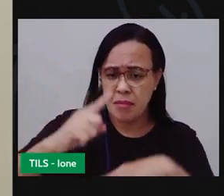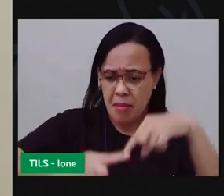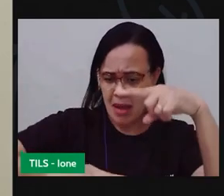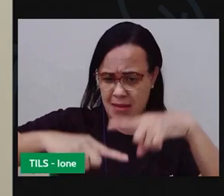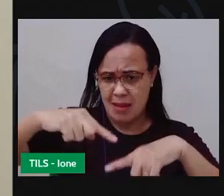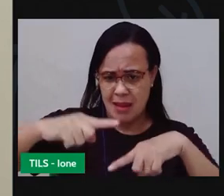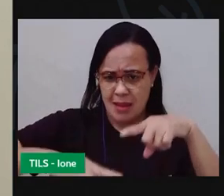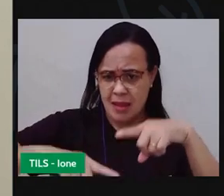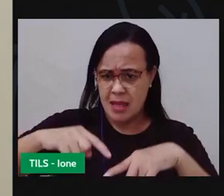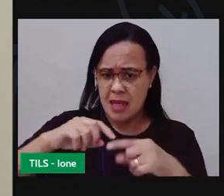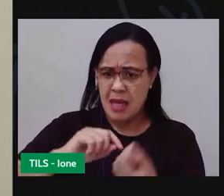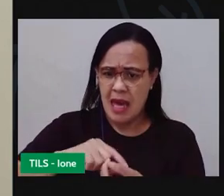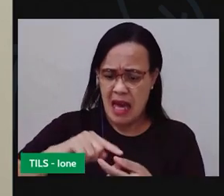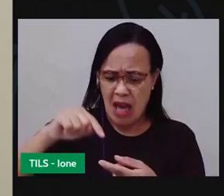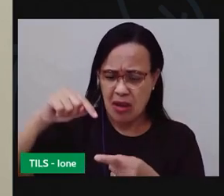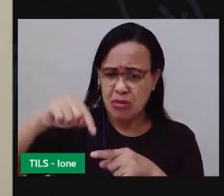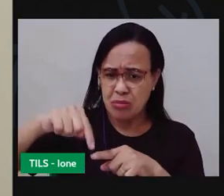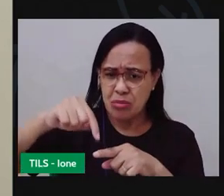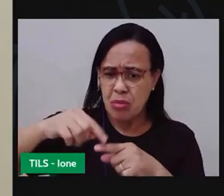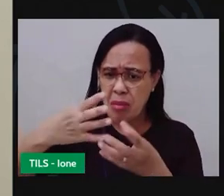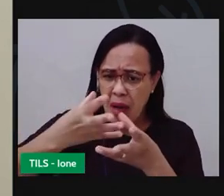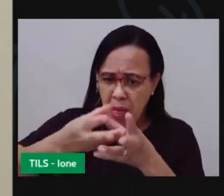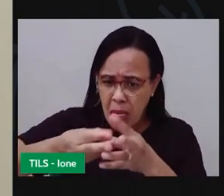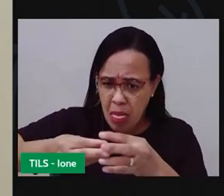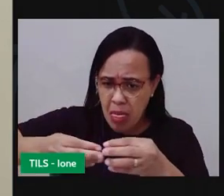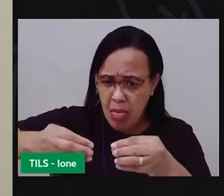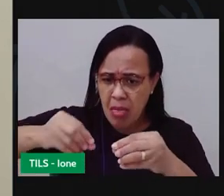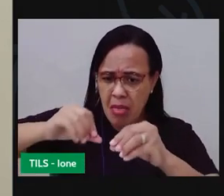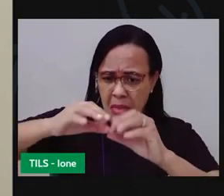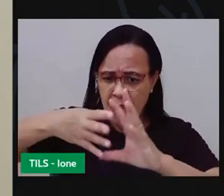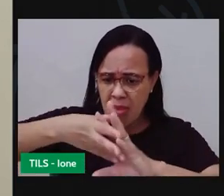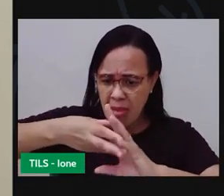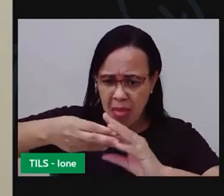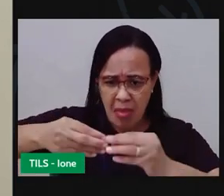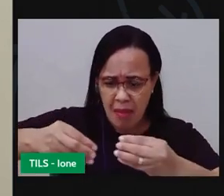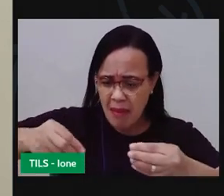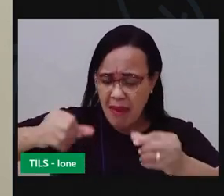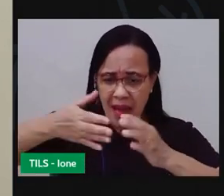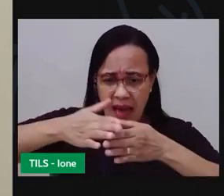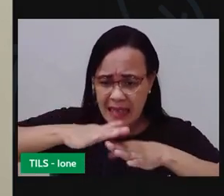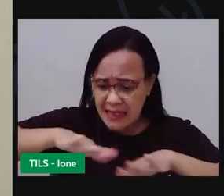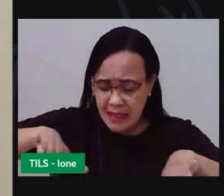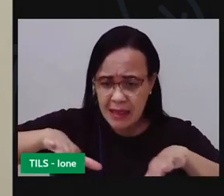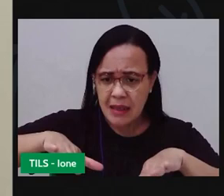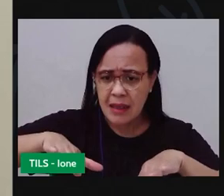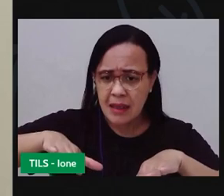levam para se decompor, para desaparecer do meio ambiente?